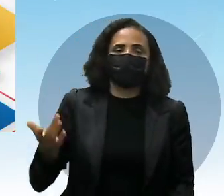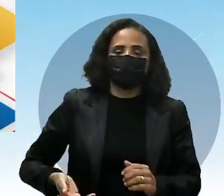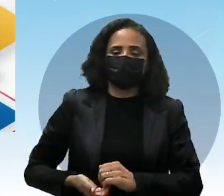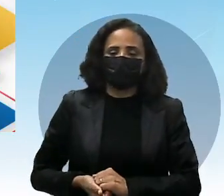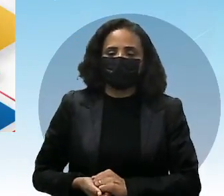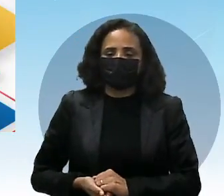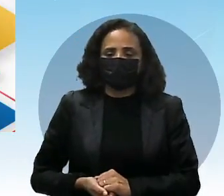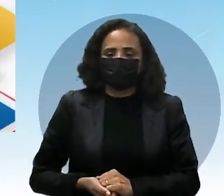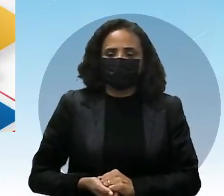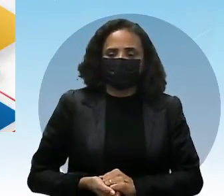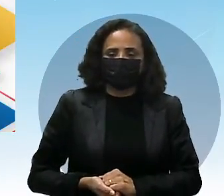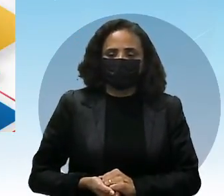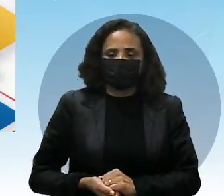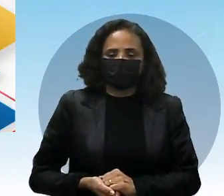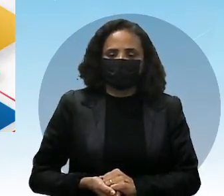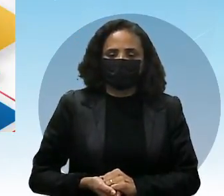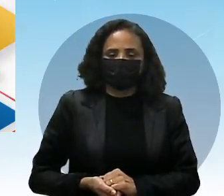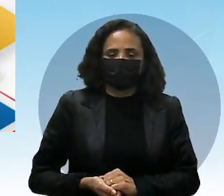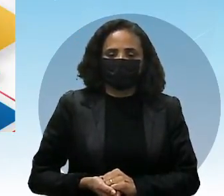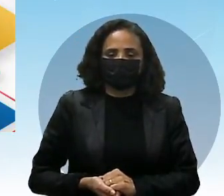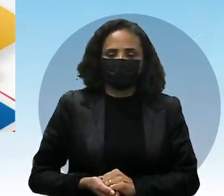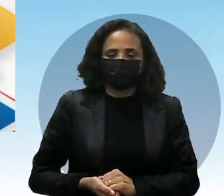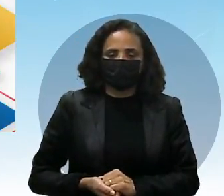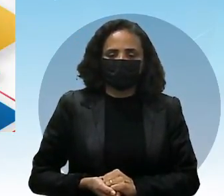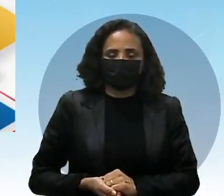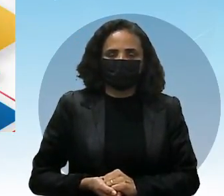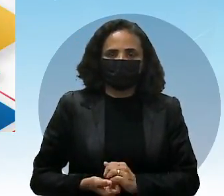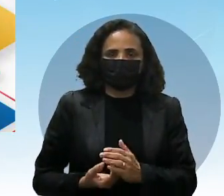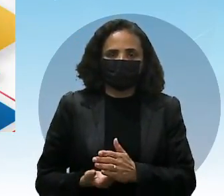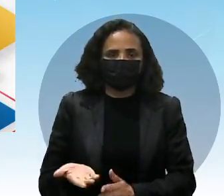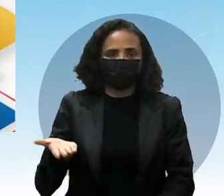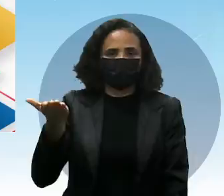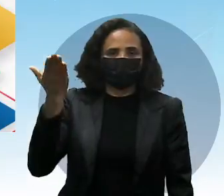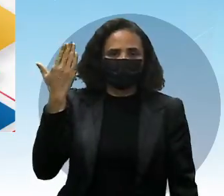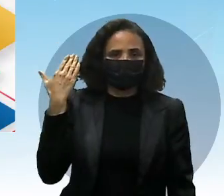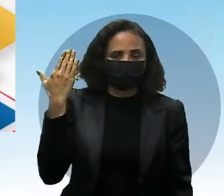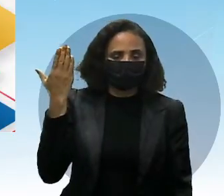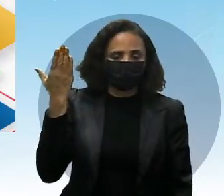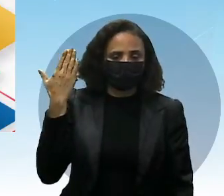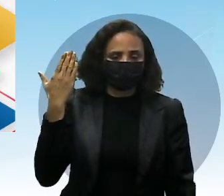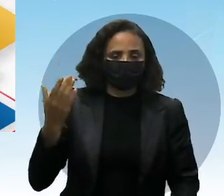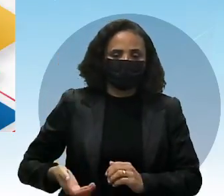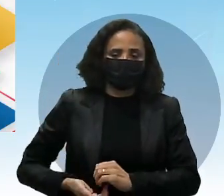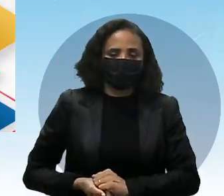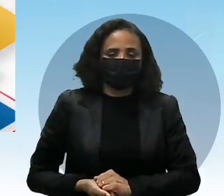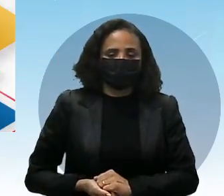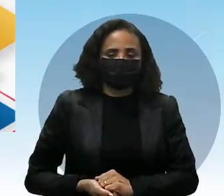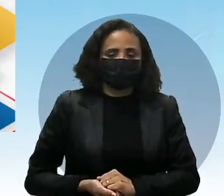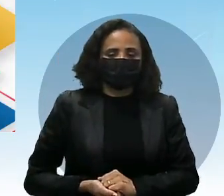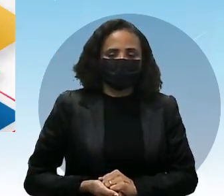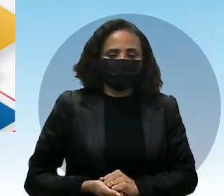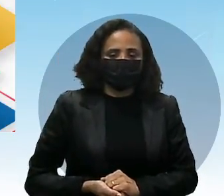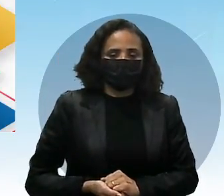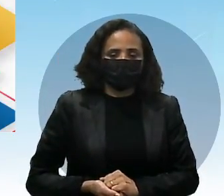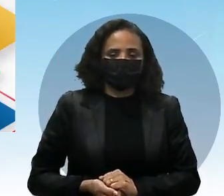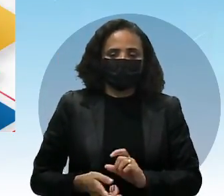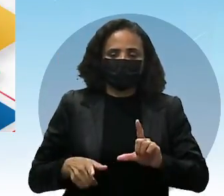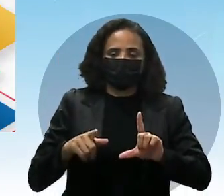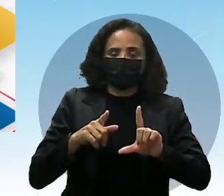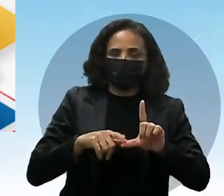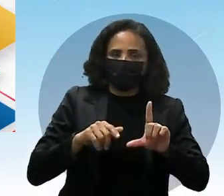auxiliar verb de past, passado. B. Can you listen to?